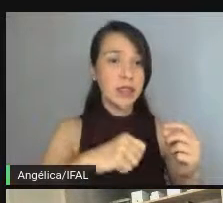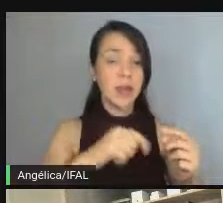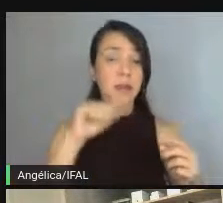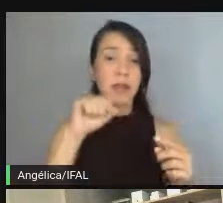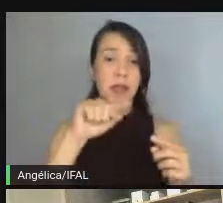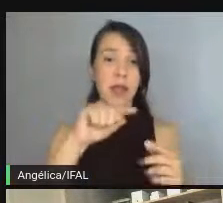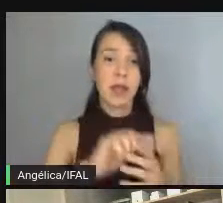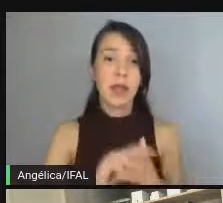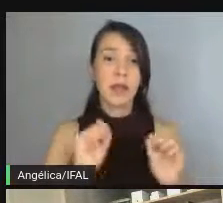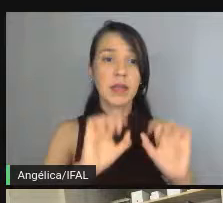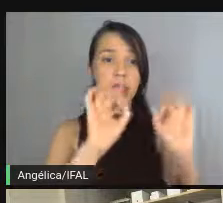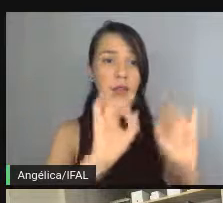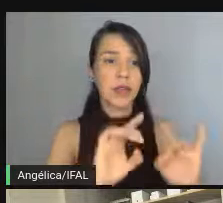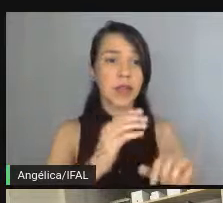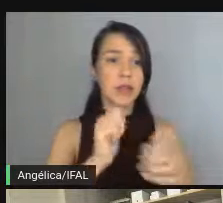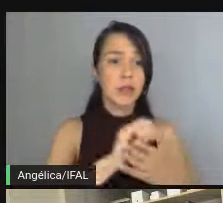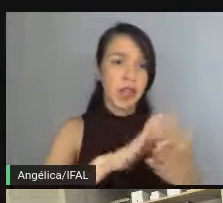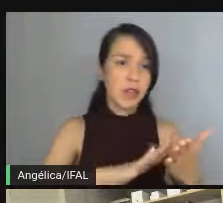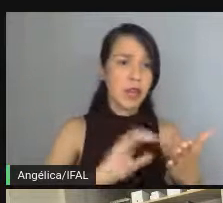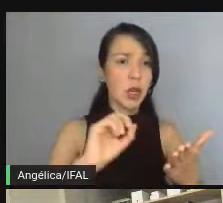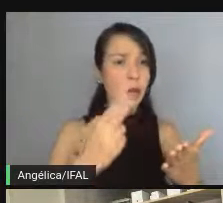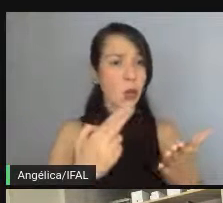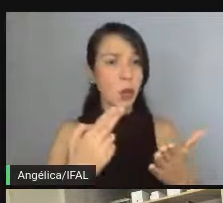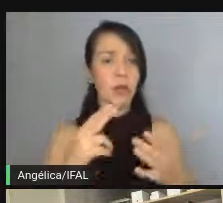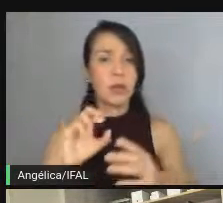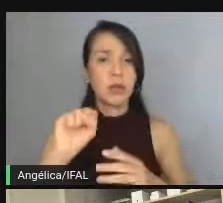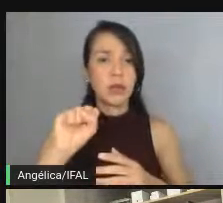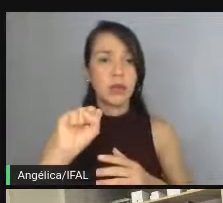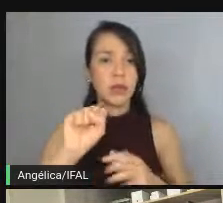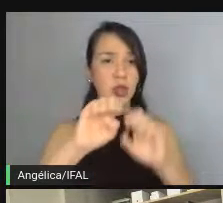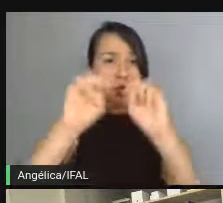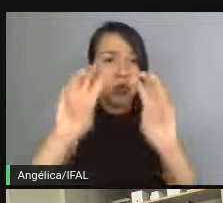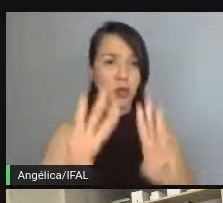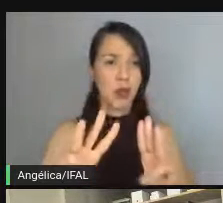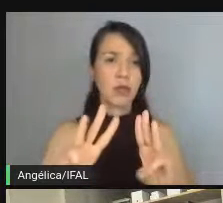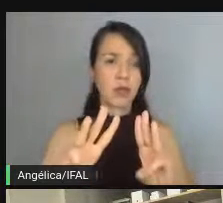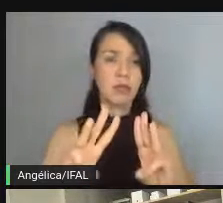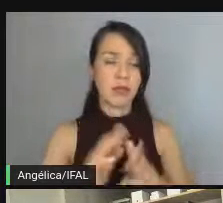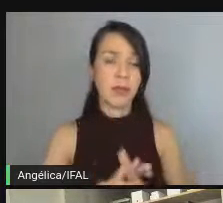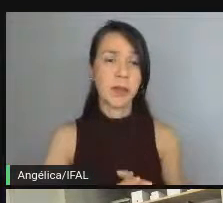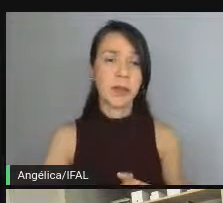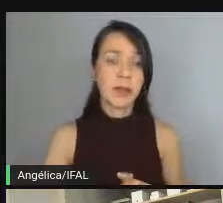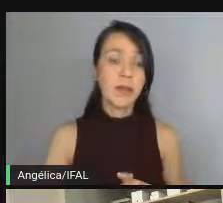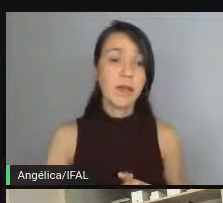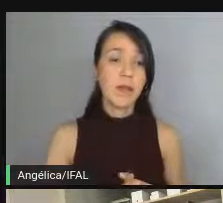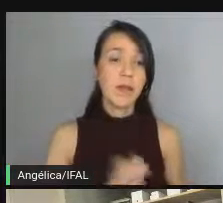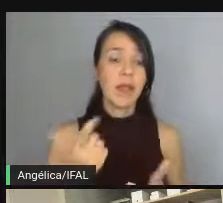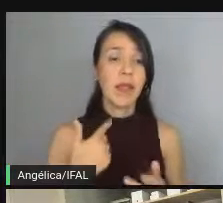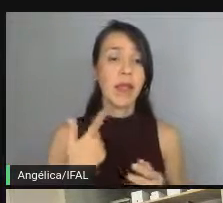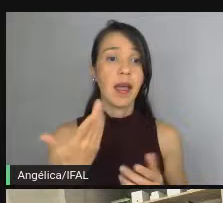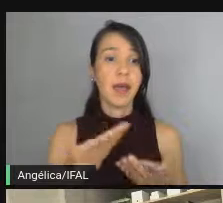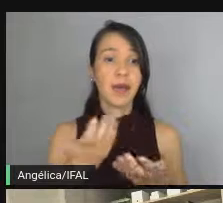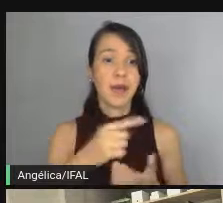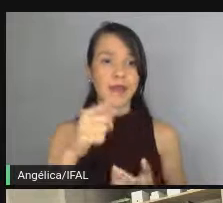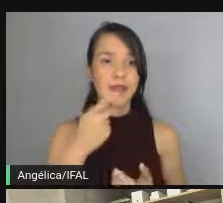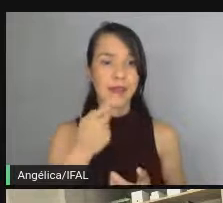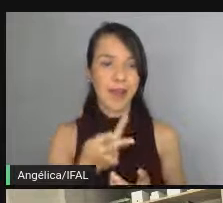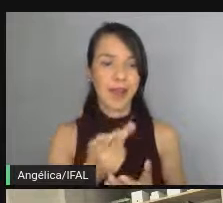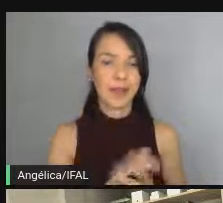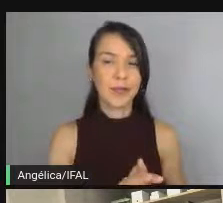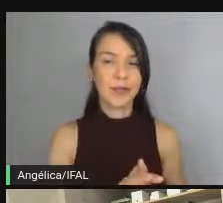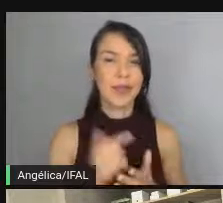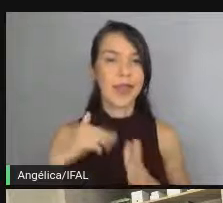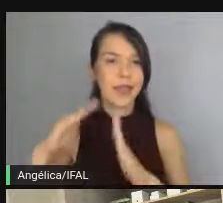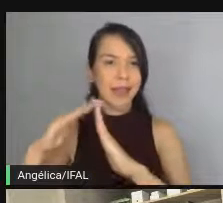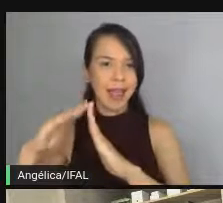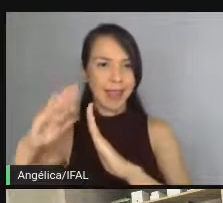aqui, pode ser especificação do exercício ou pode ser especificação do sol. Exato. Exato, exato. Aí eu queria... Como aquela história, né? Que quem está